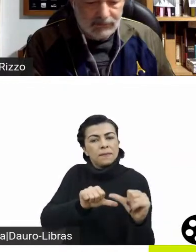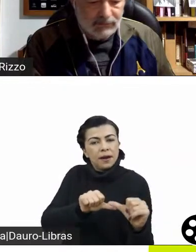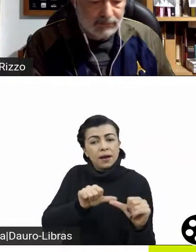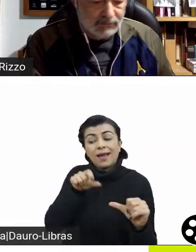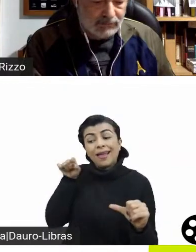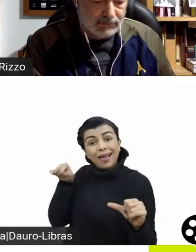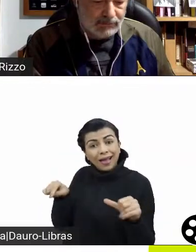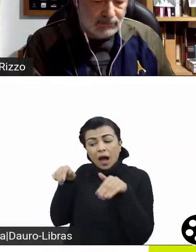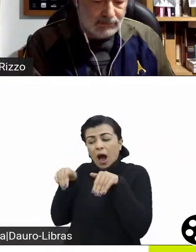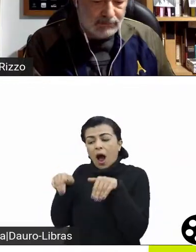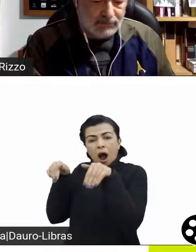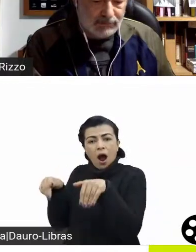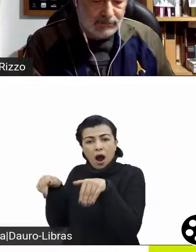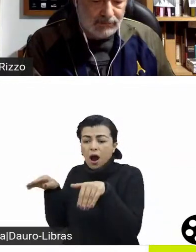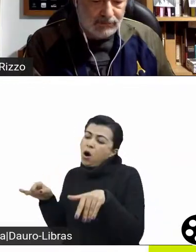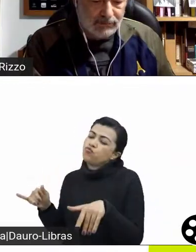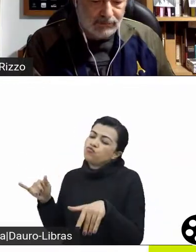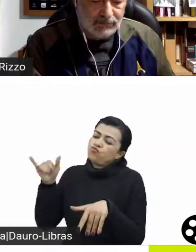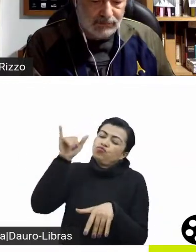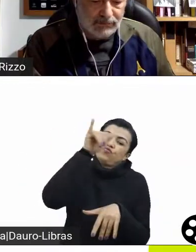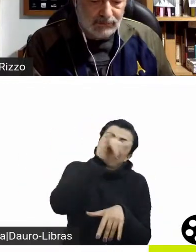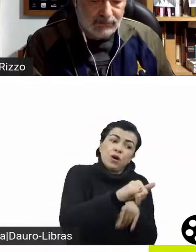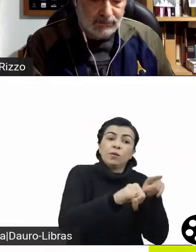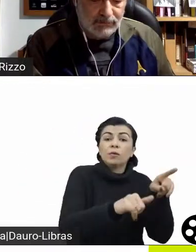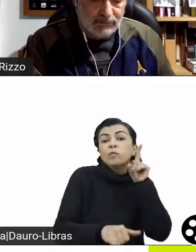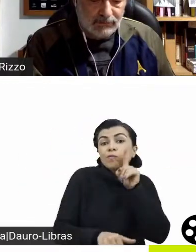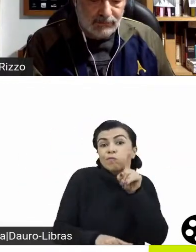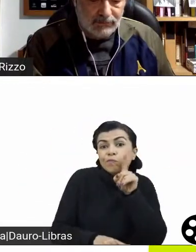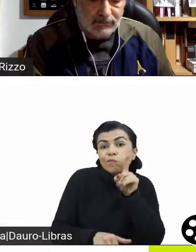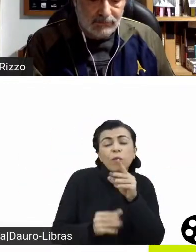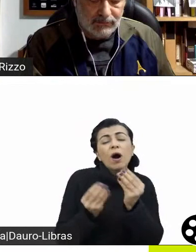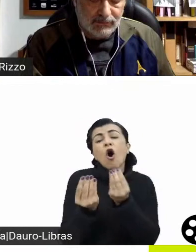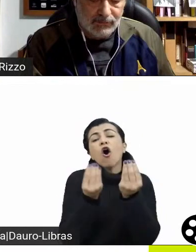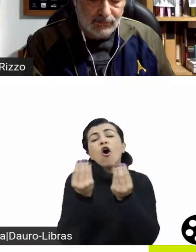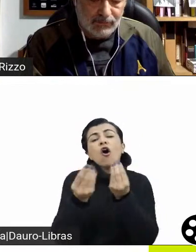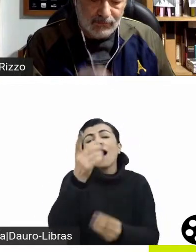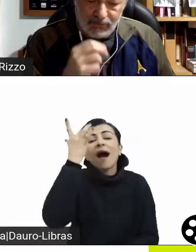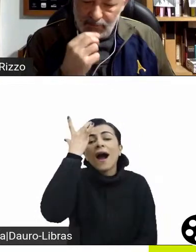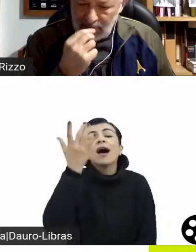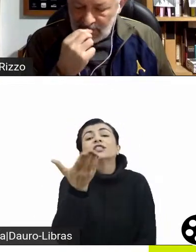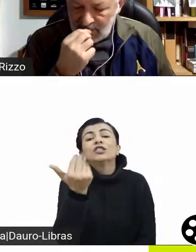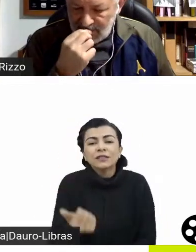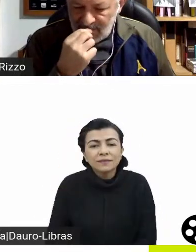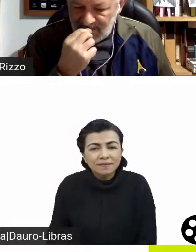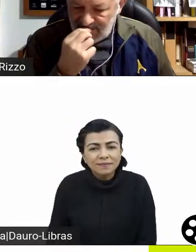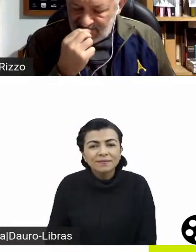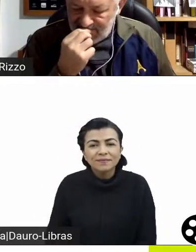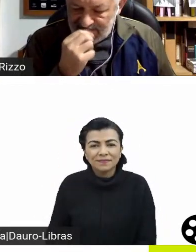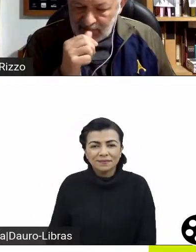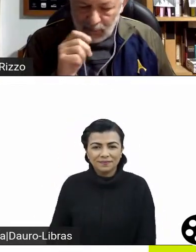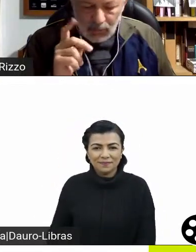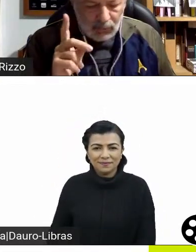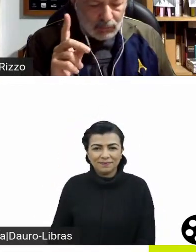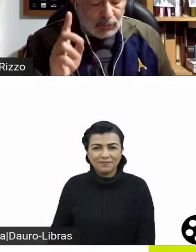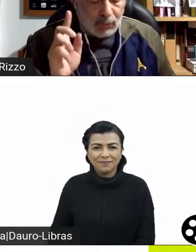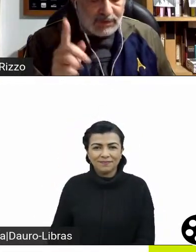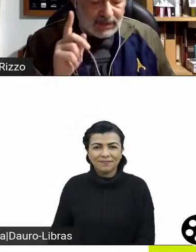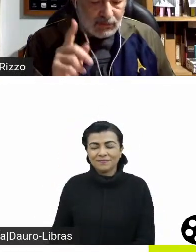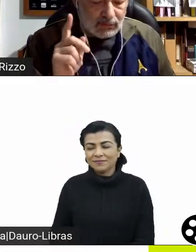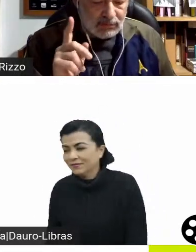e acertar também, em 97, com o casamento do meu melhor amigo, que tem a Julia Roberts como protagonista? Então,